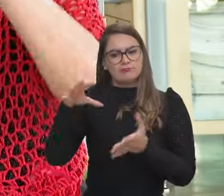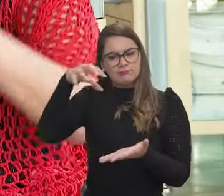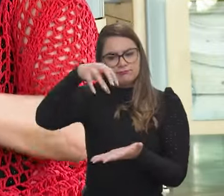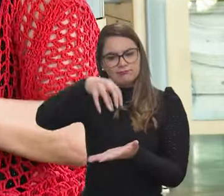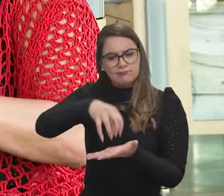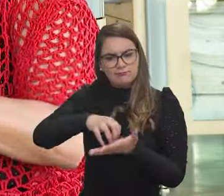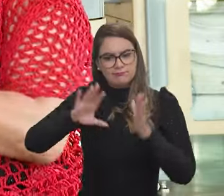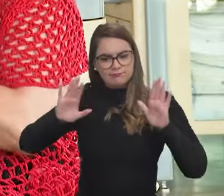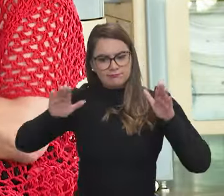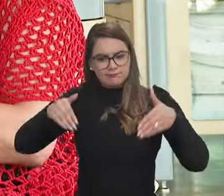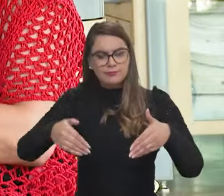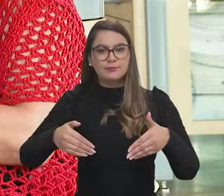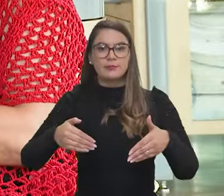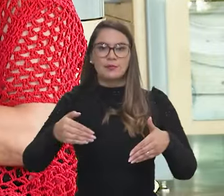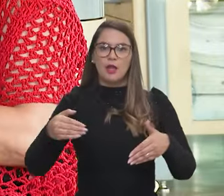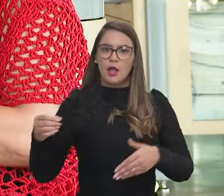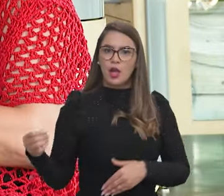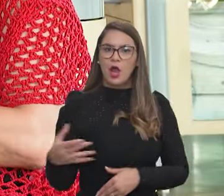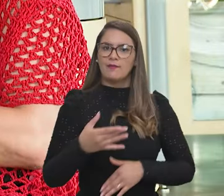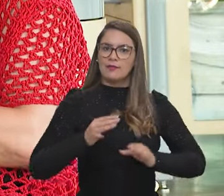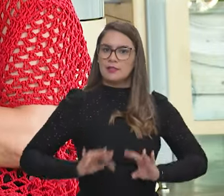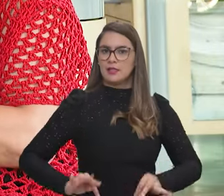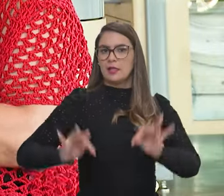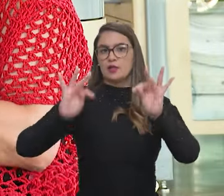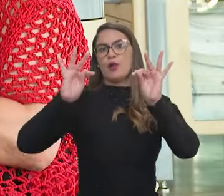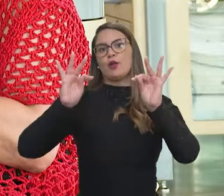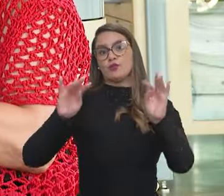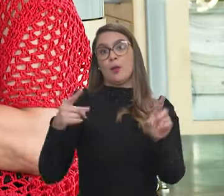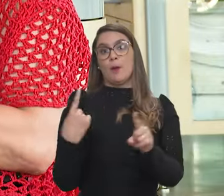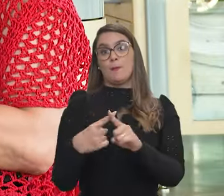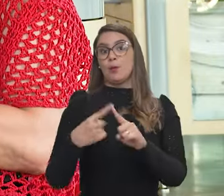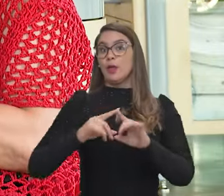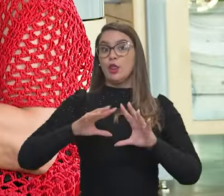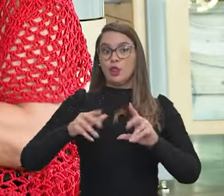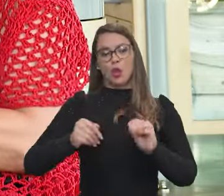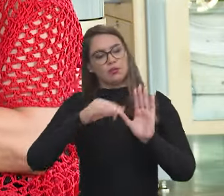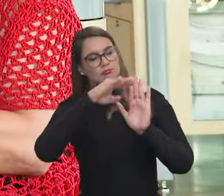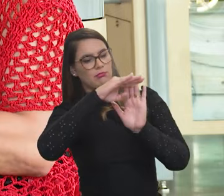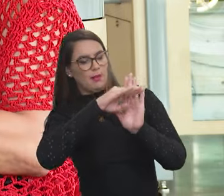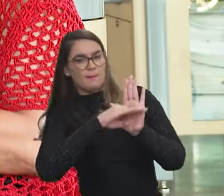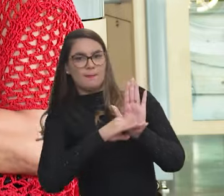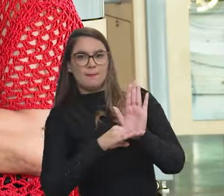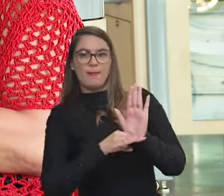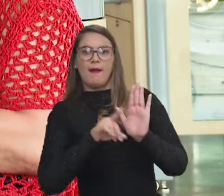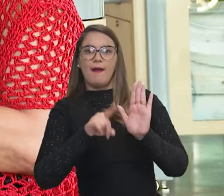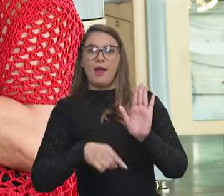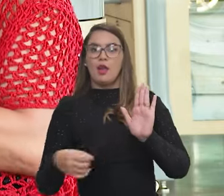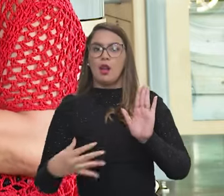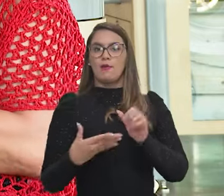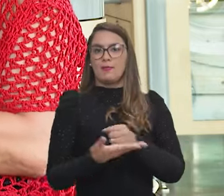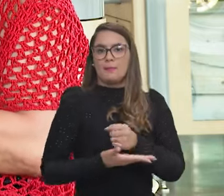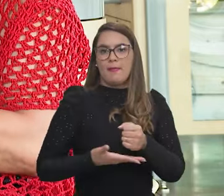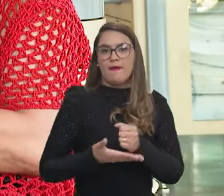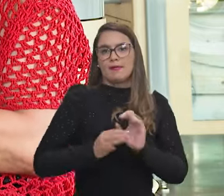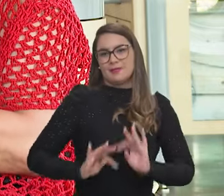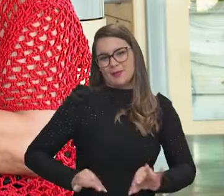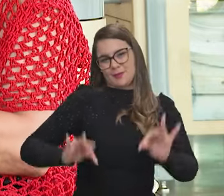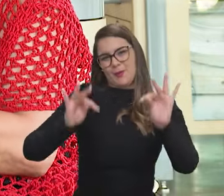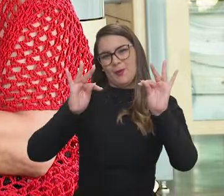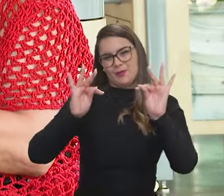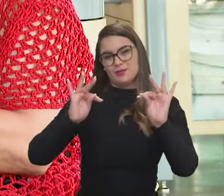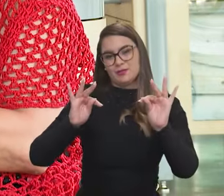no centro da inovação tecnológica. Porque toda agenda, ela é em novas bases